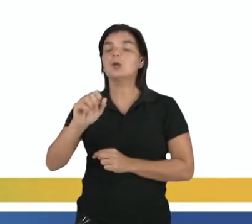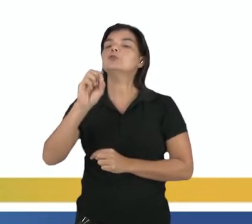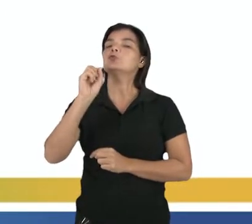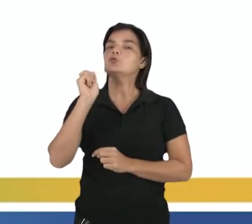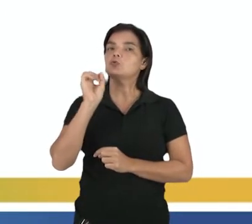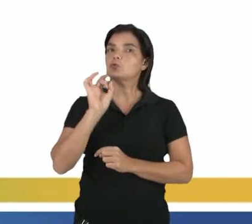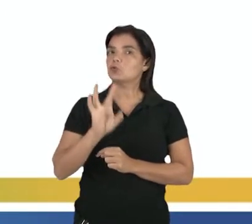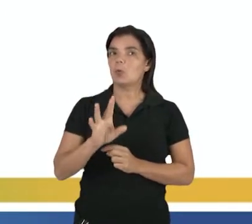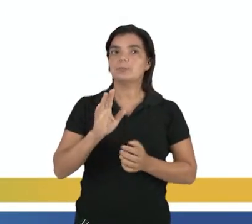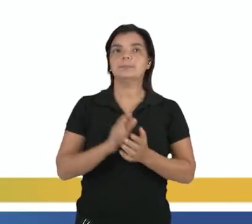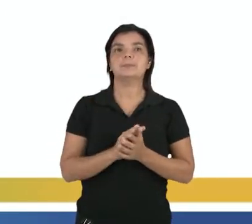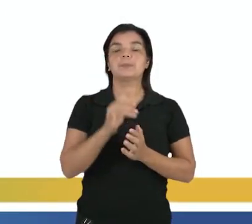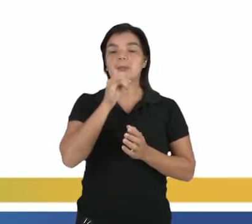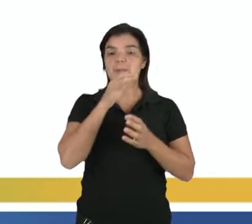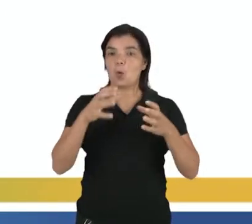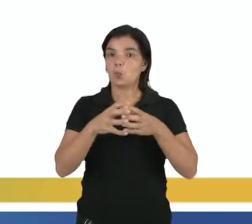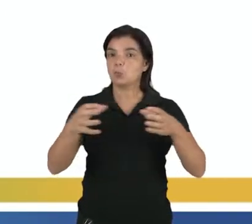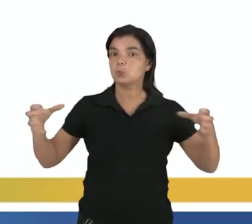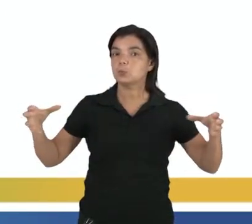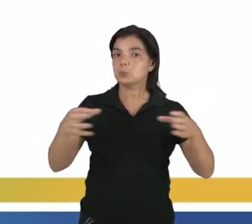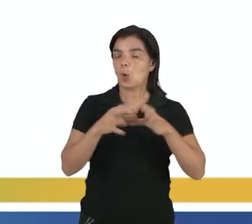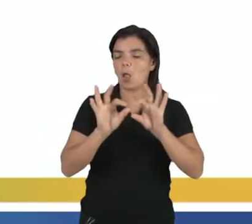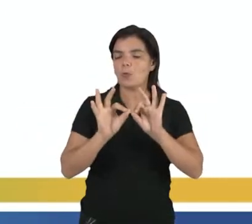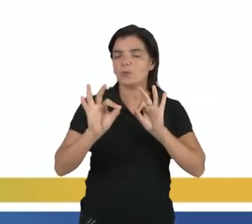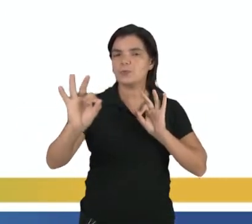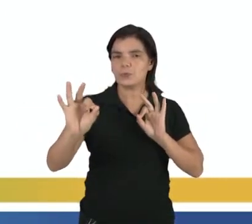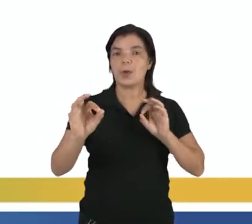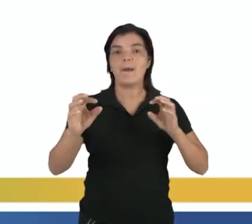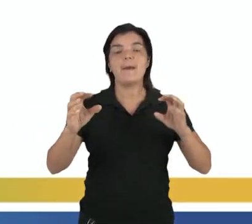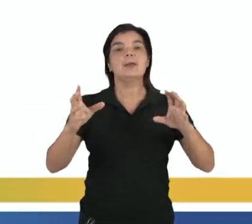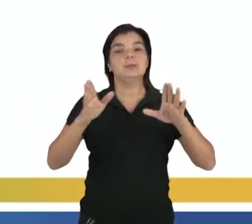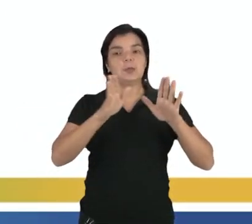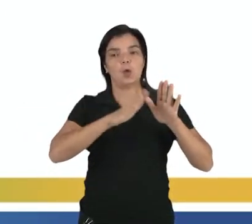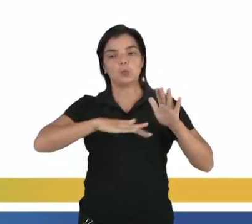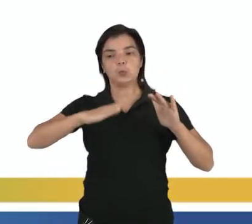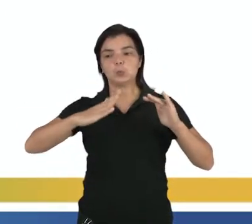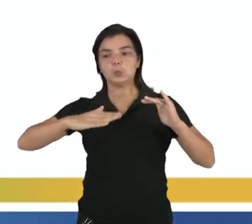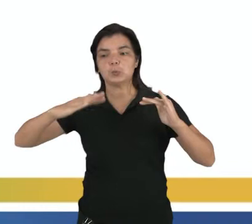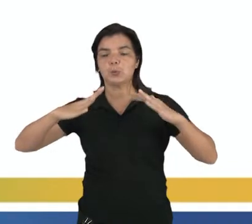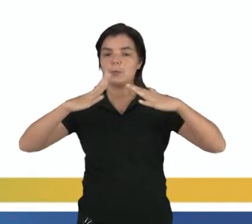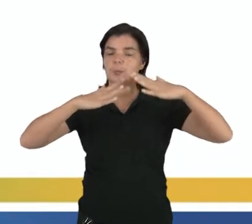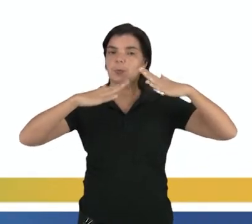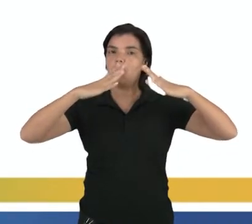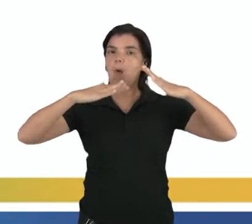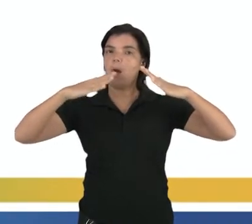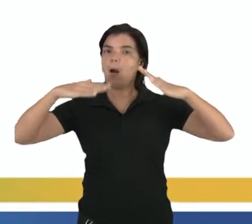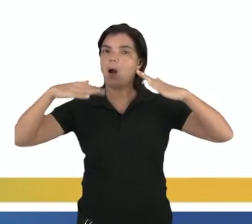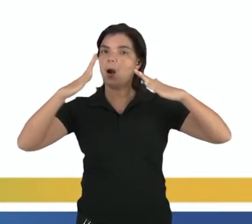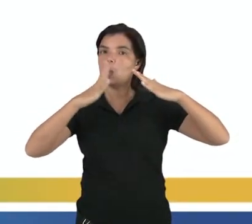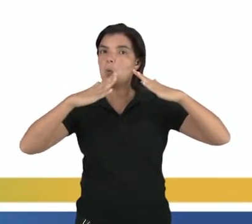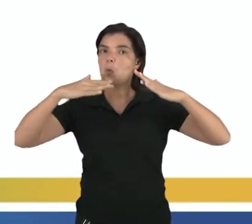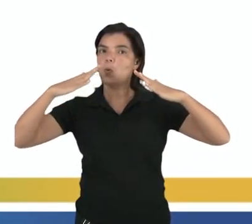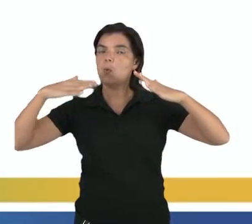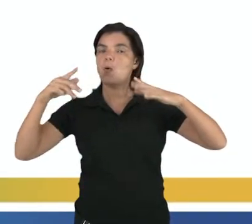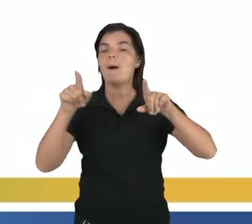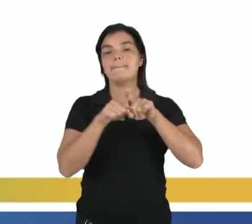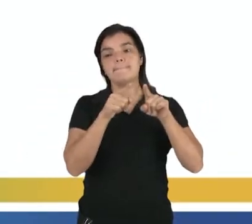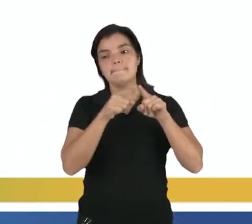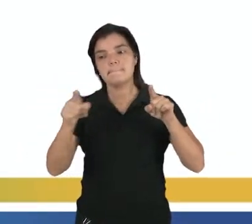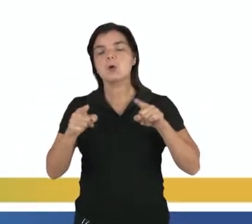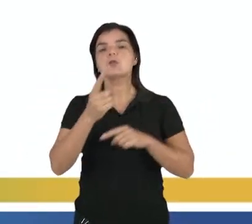ser polarizadas. Ondas longitudinais, né, as vibrações, elas têm a mesma direção da